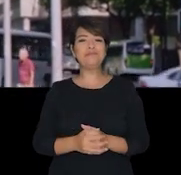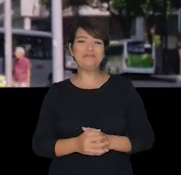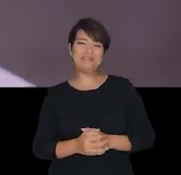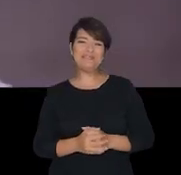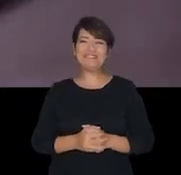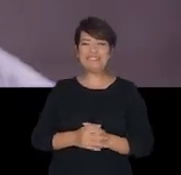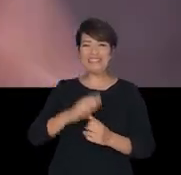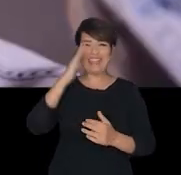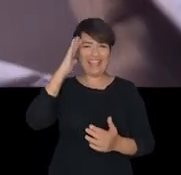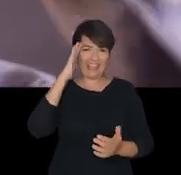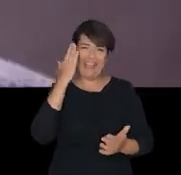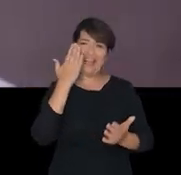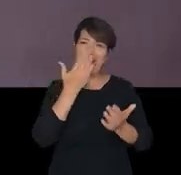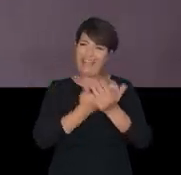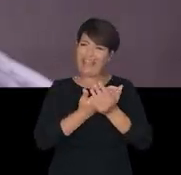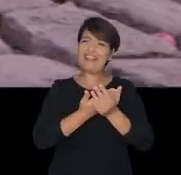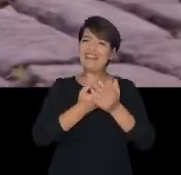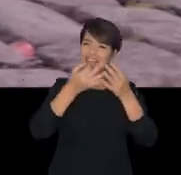o que é justo